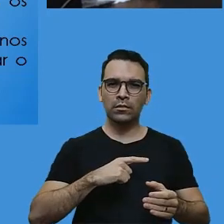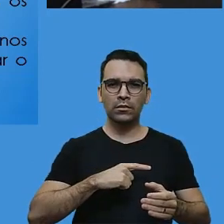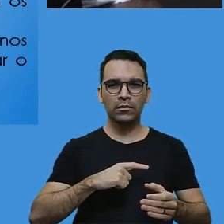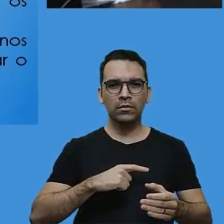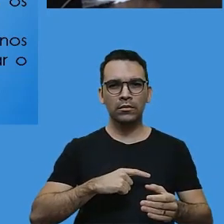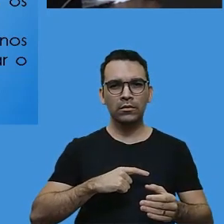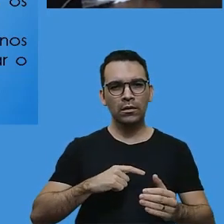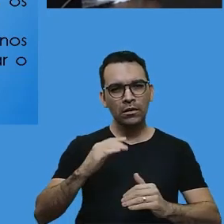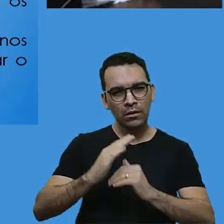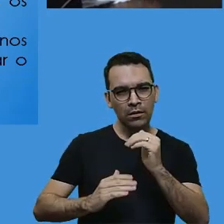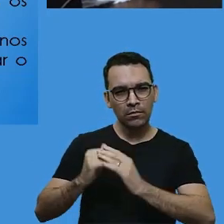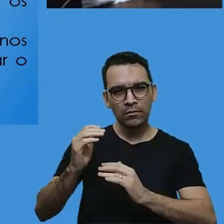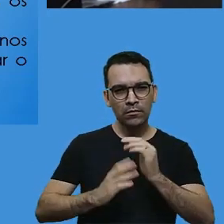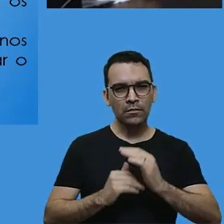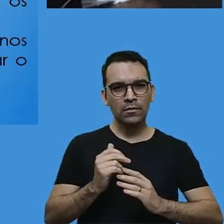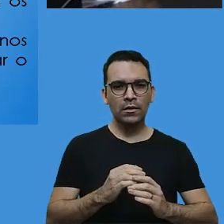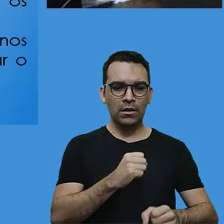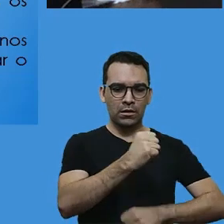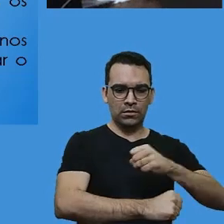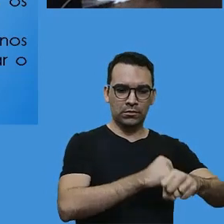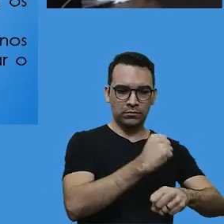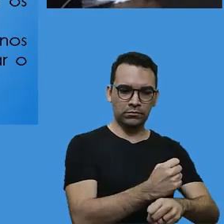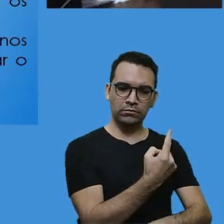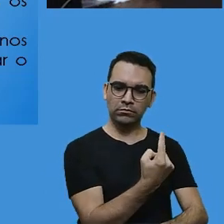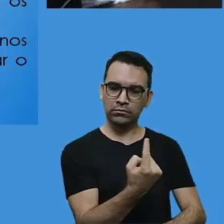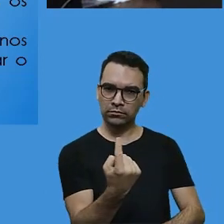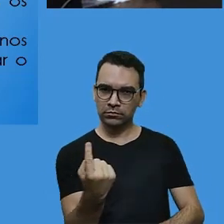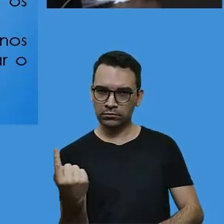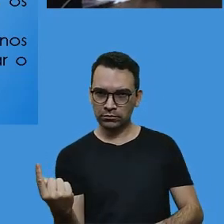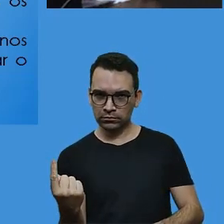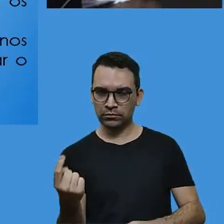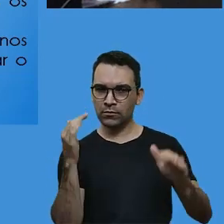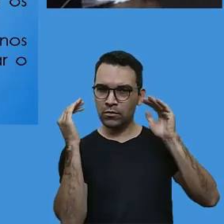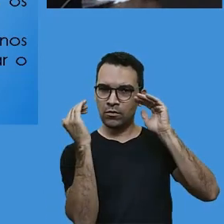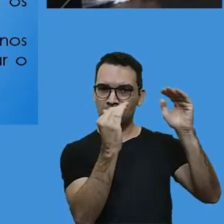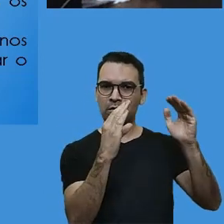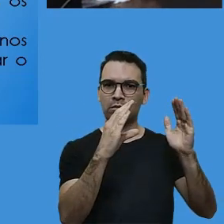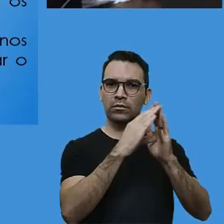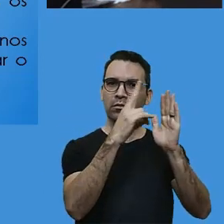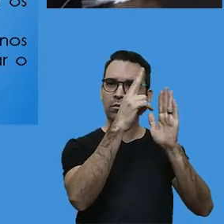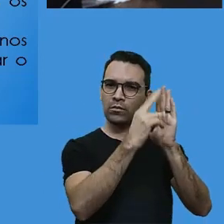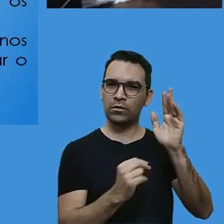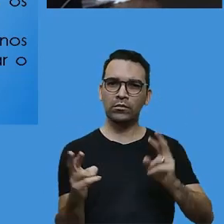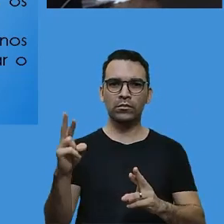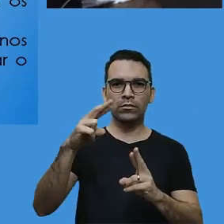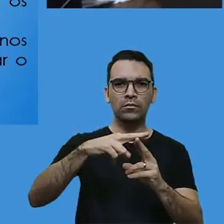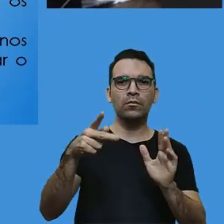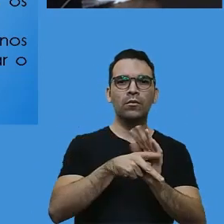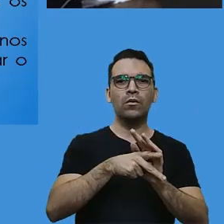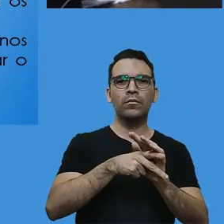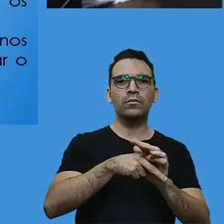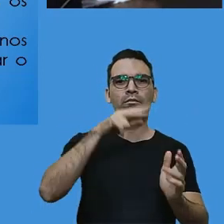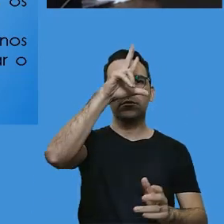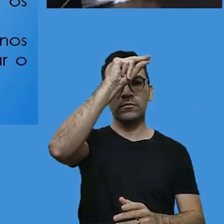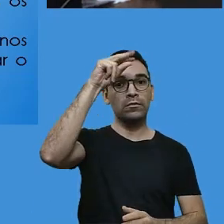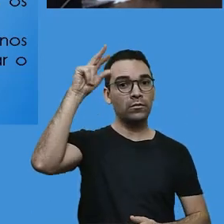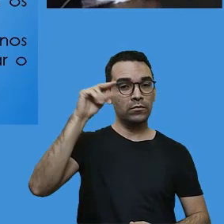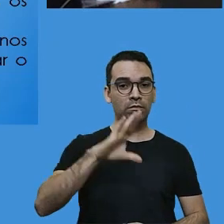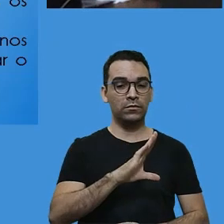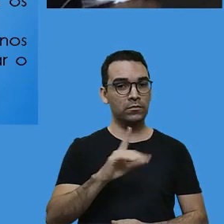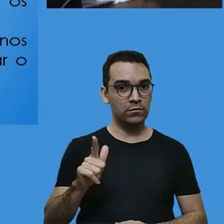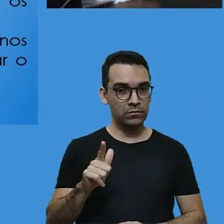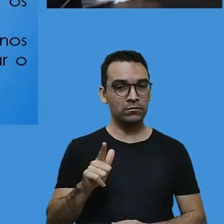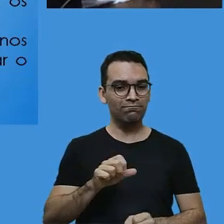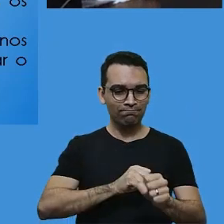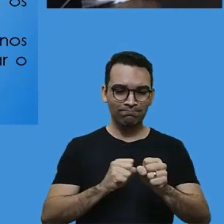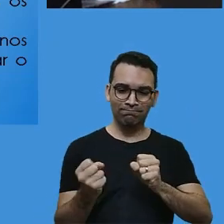para cada ano, considerando o referencial curricular da REM em 2020. O contexto da pandemia, juntamente